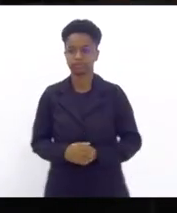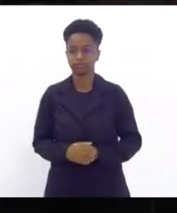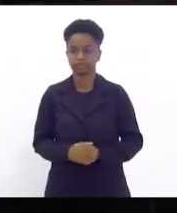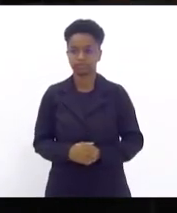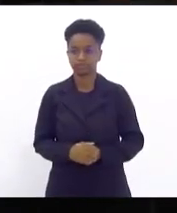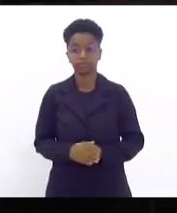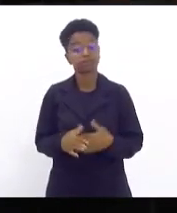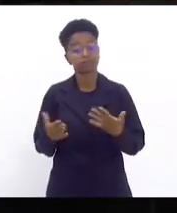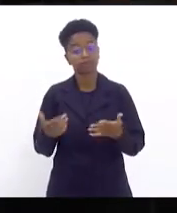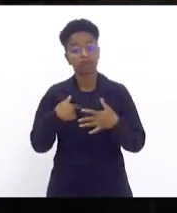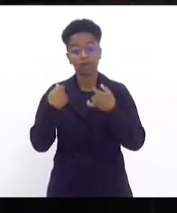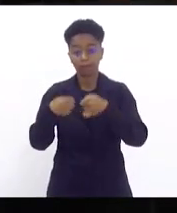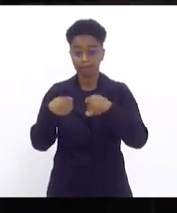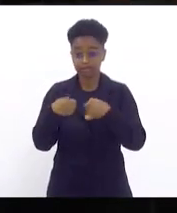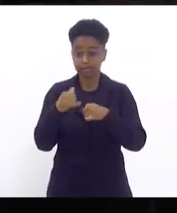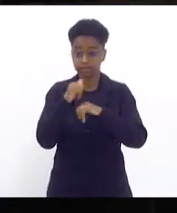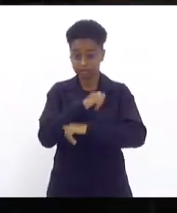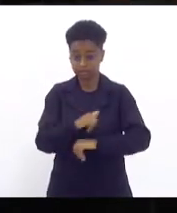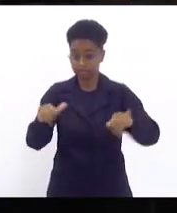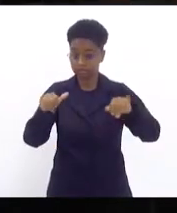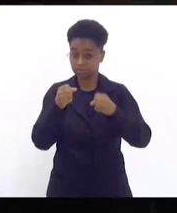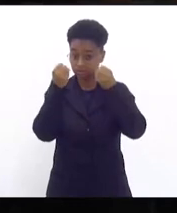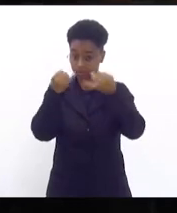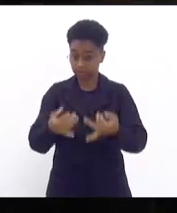Eu preciso dizer que tive uma noite difícil,